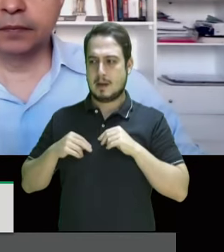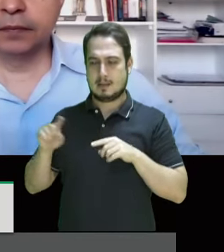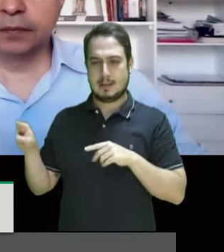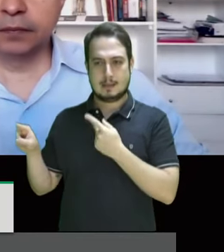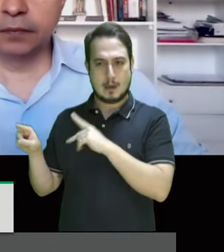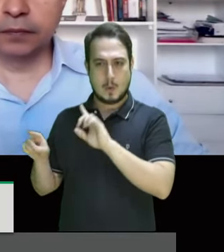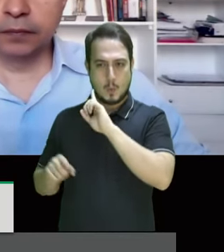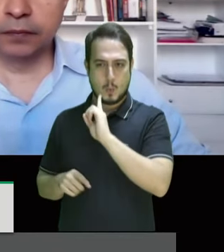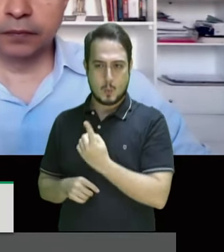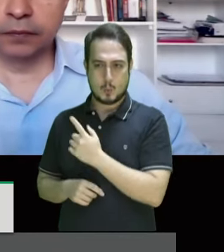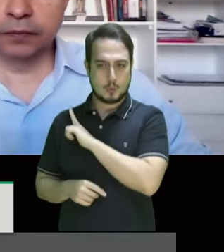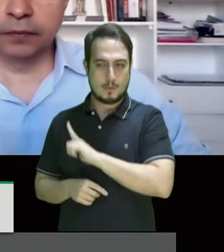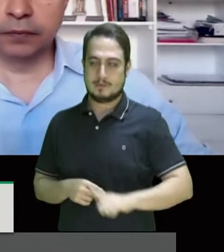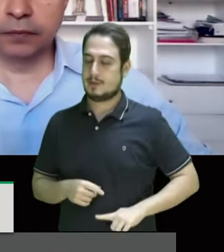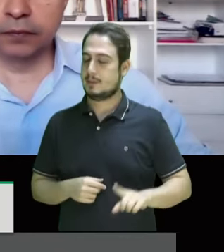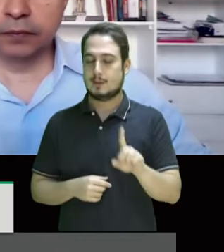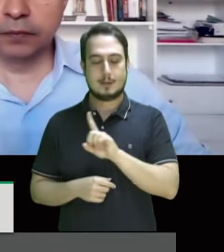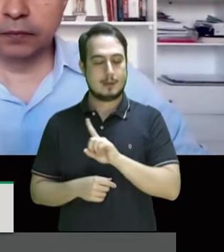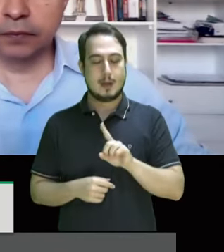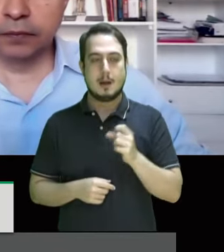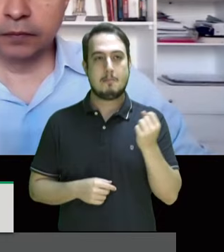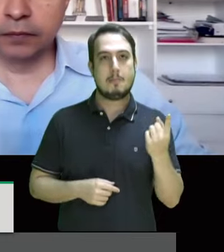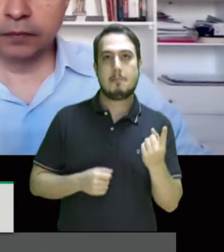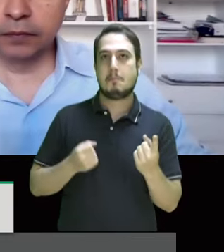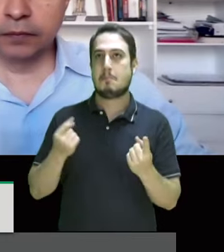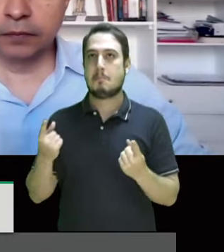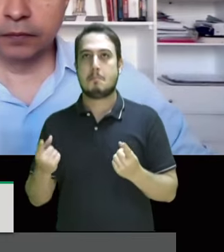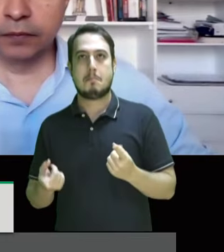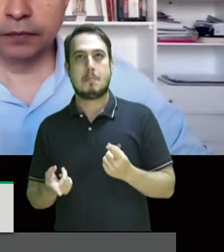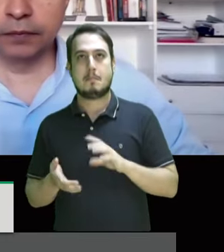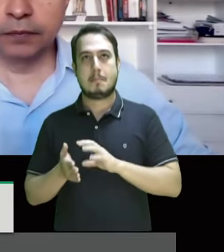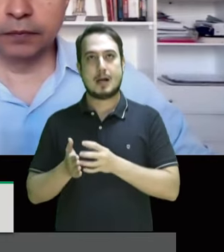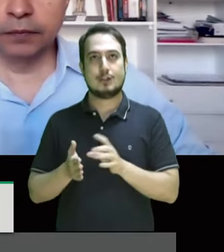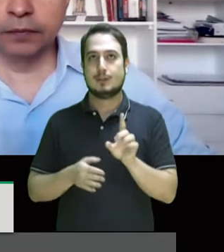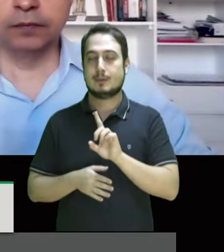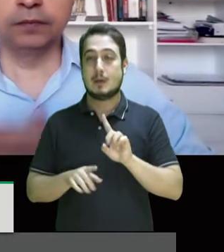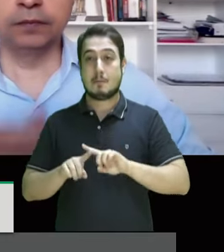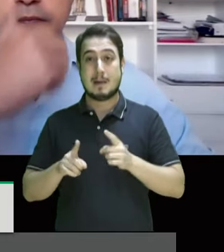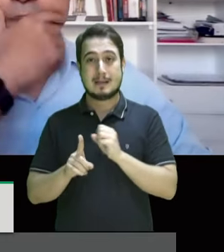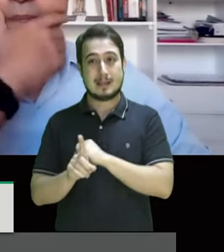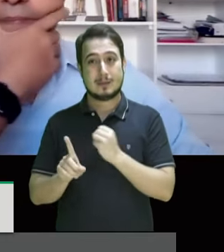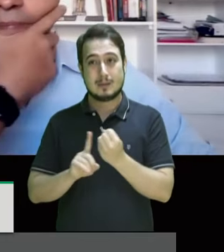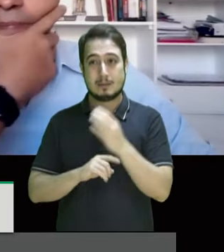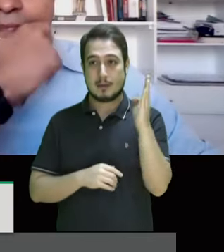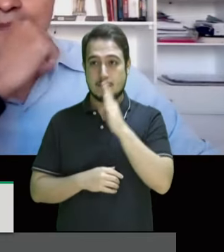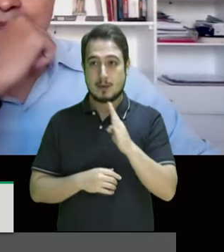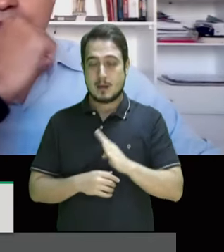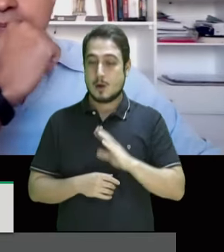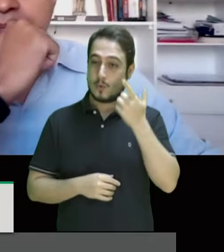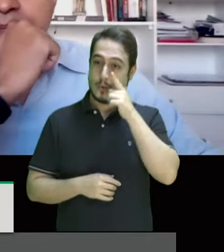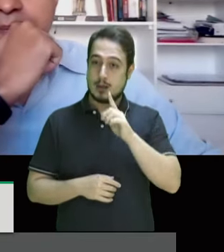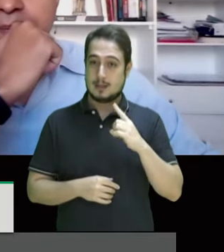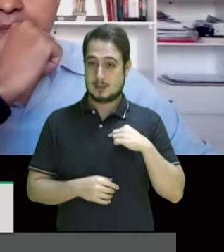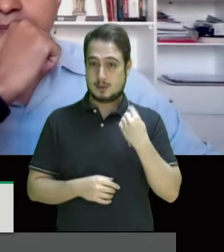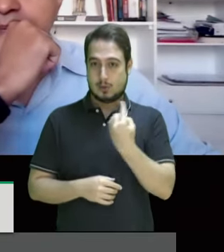não pertencem a esse ou aquele partido pertencem à sociedade brasileira as conquistas que nós temos